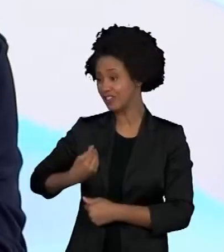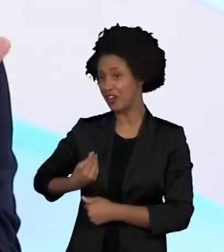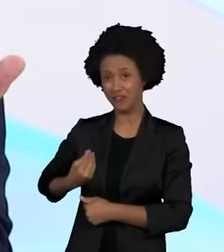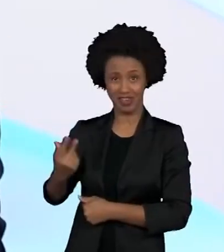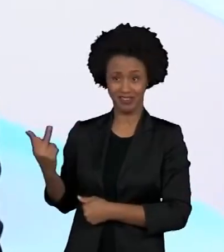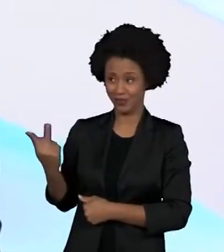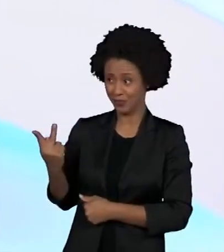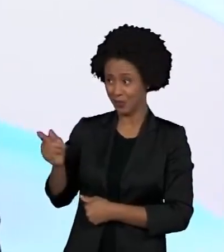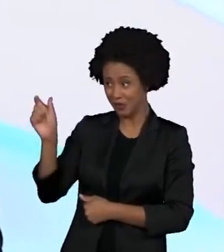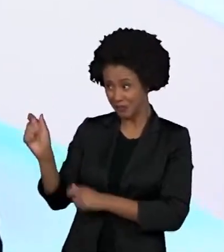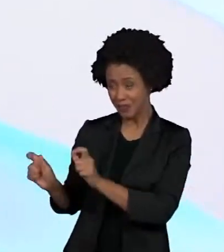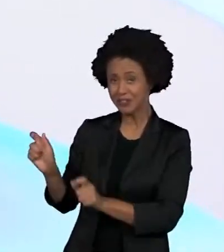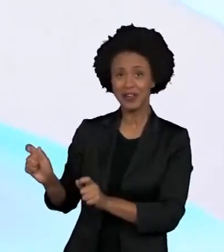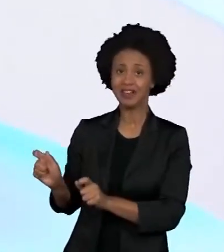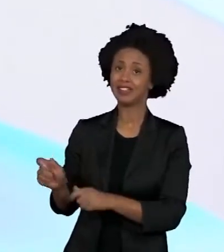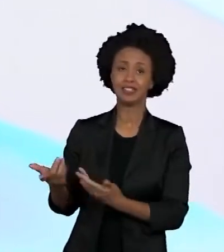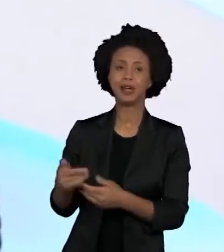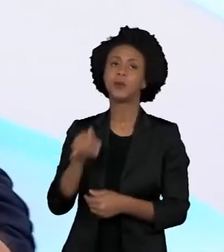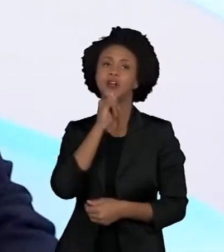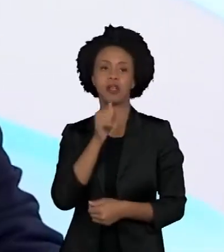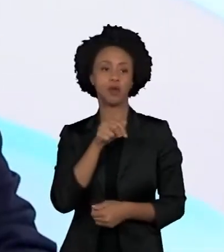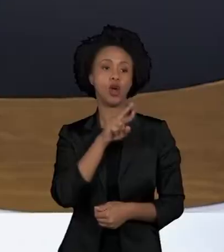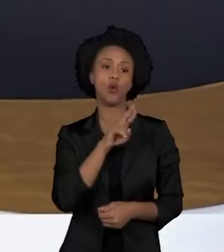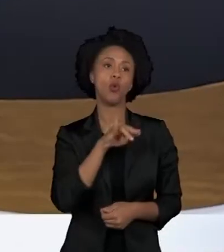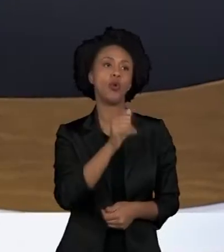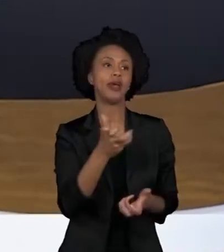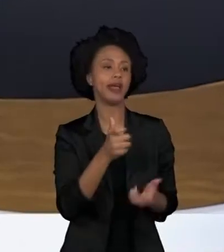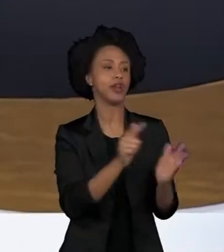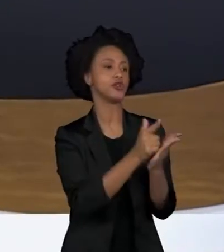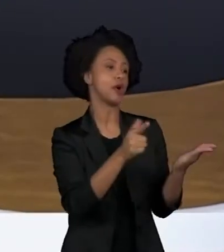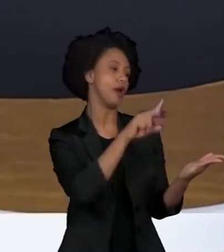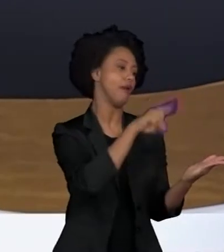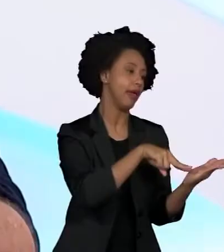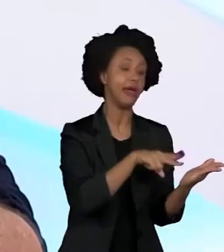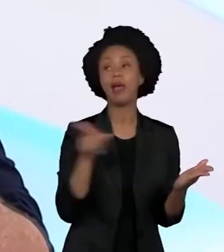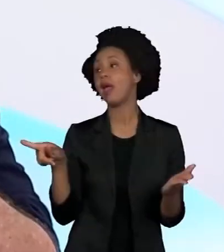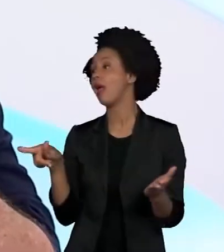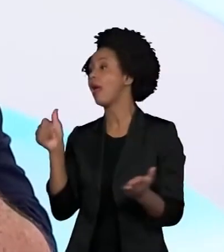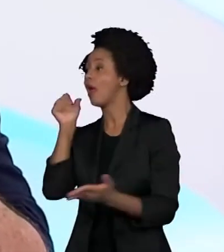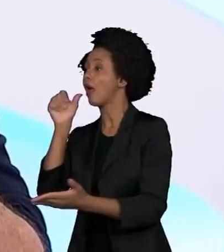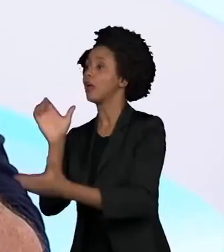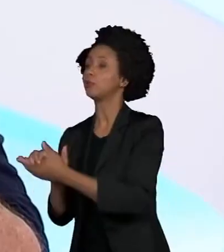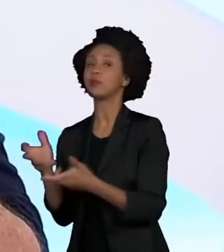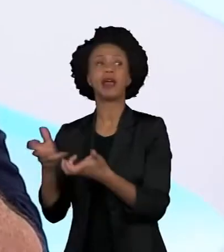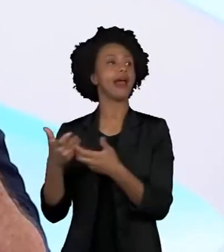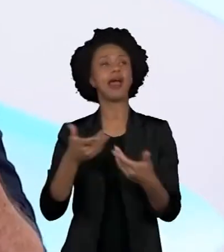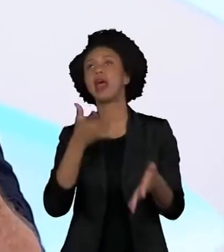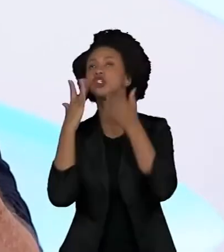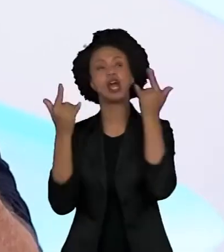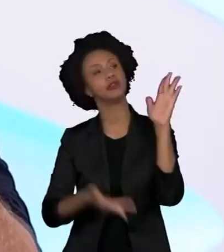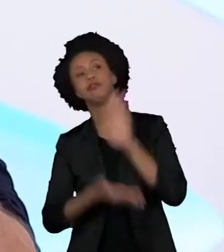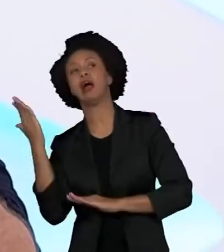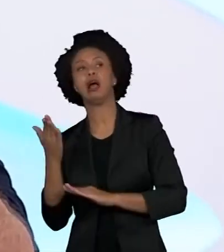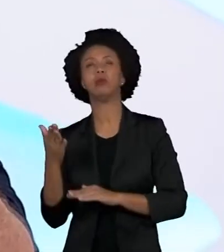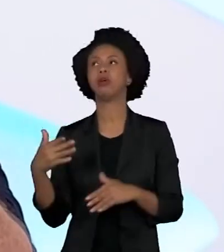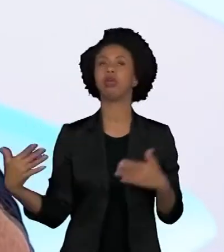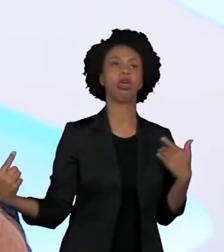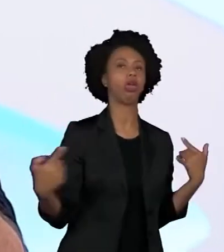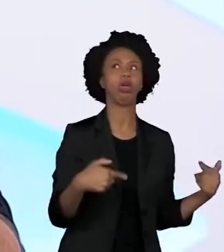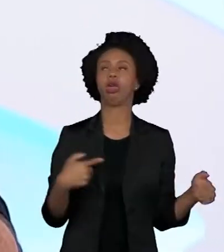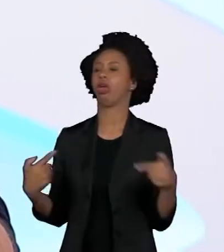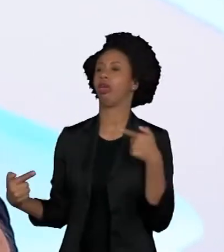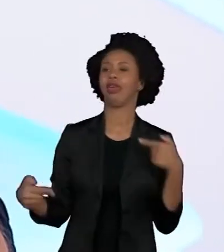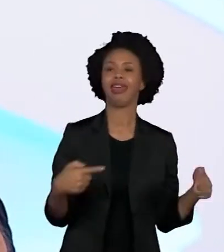ler um jornal, ela queria saracutear. Então, eles estavam em contraponto. Eu acho que isso